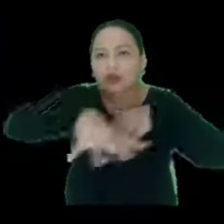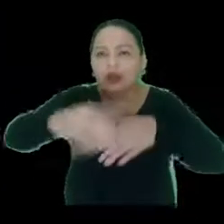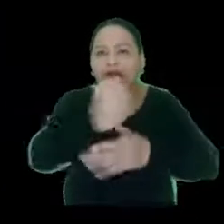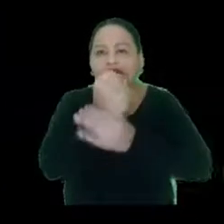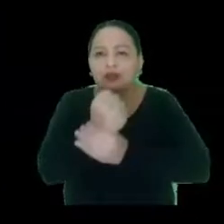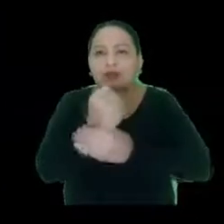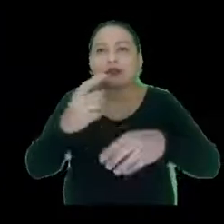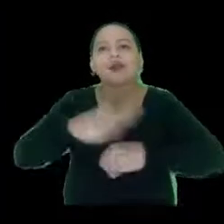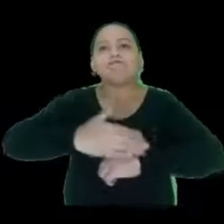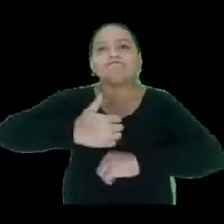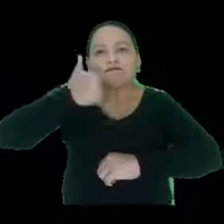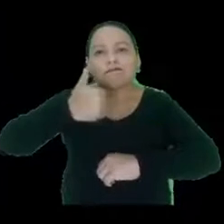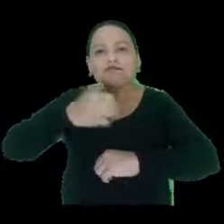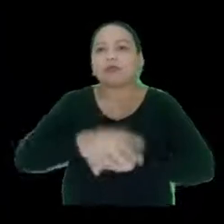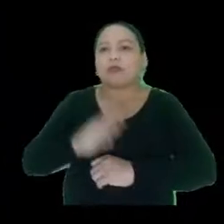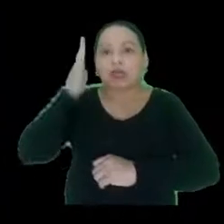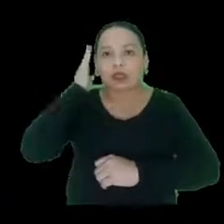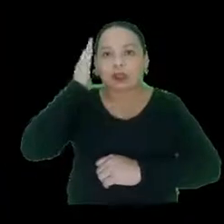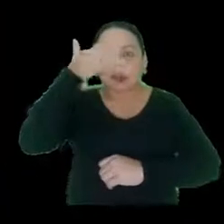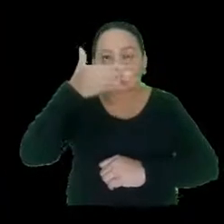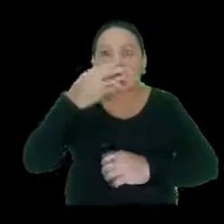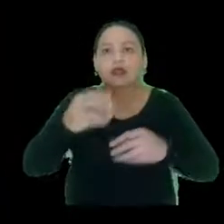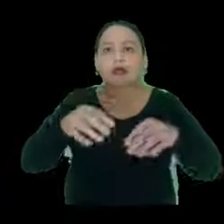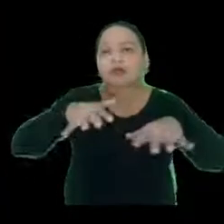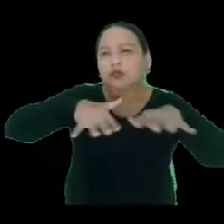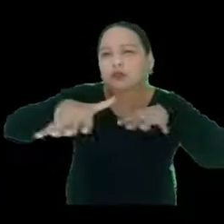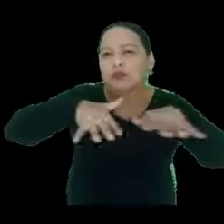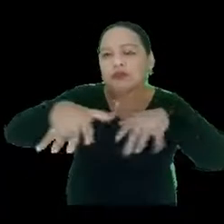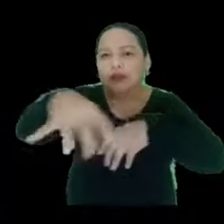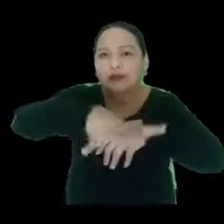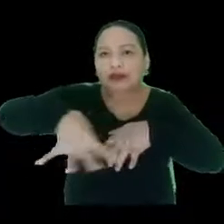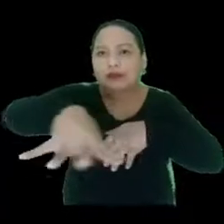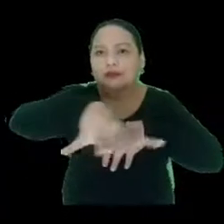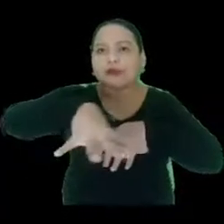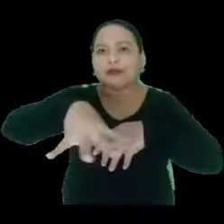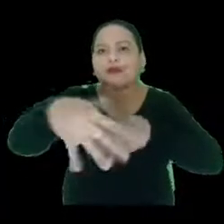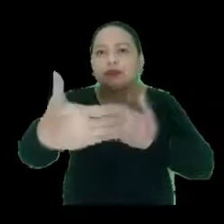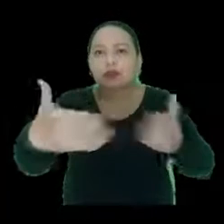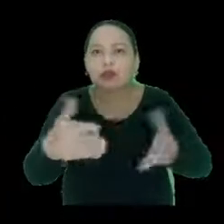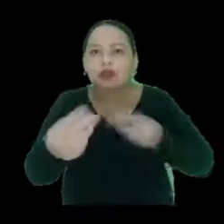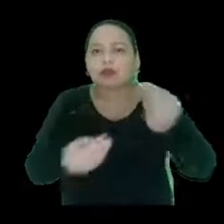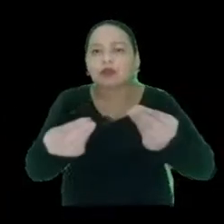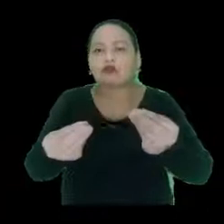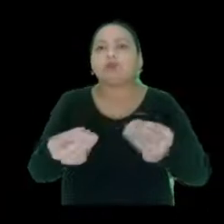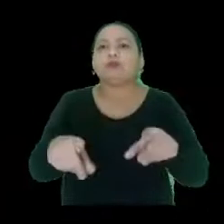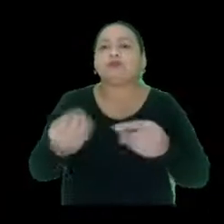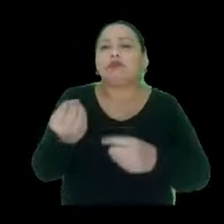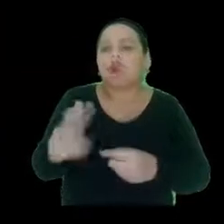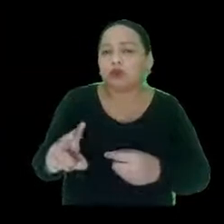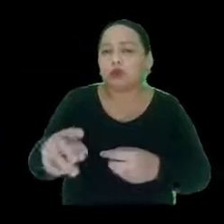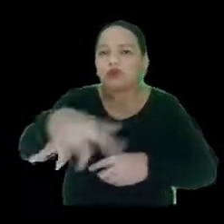forma segura e eficaz, né? Então, para que o surdo-cego consiga se locomover dentro do seu espaço, num espaço